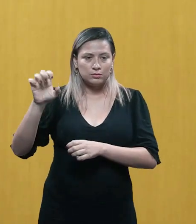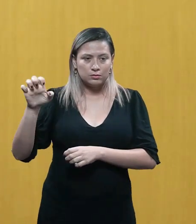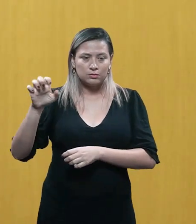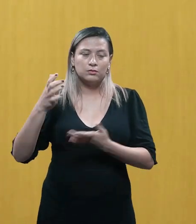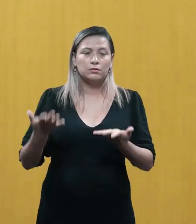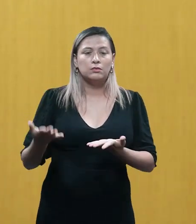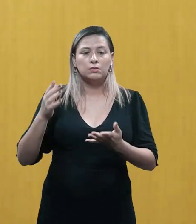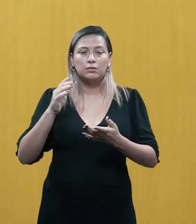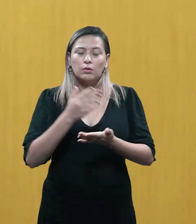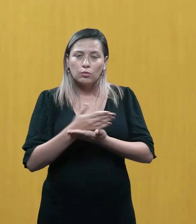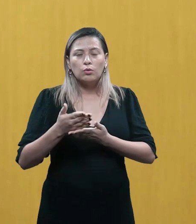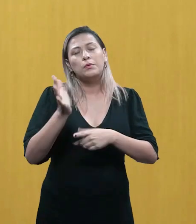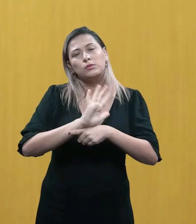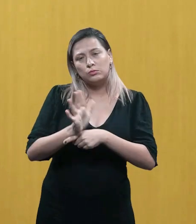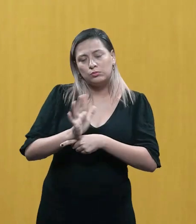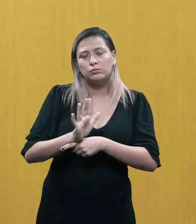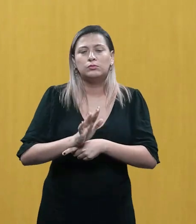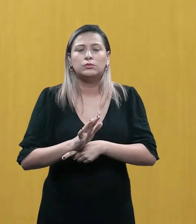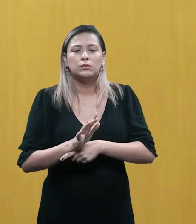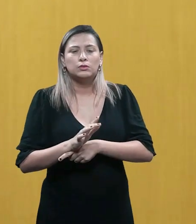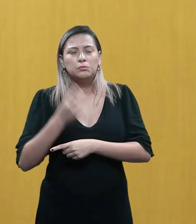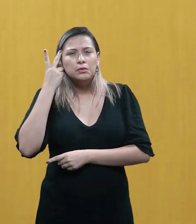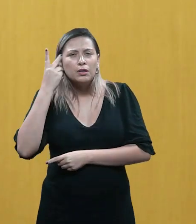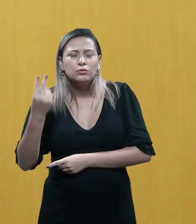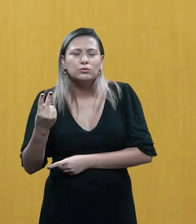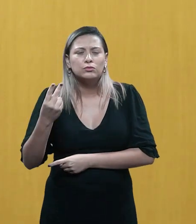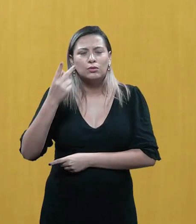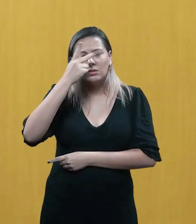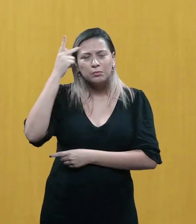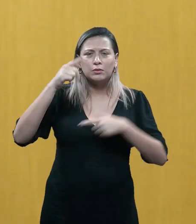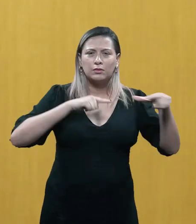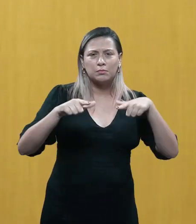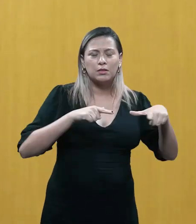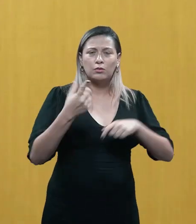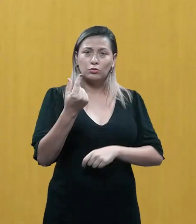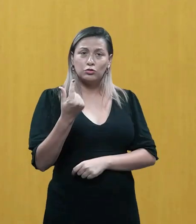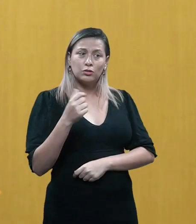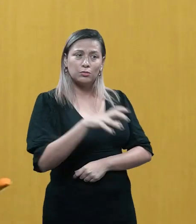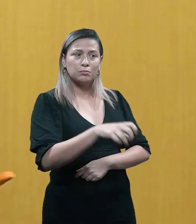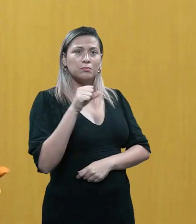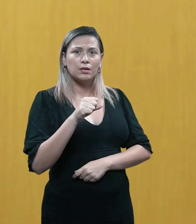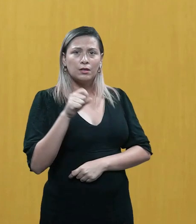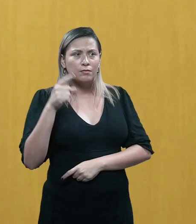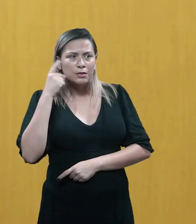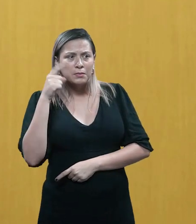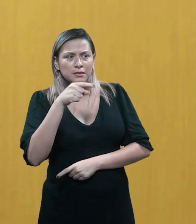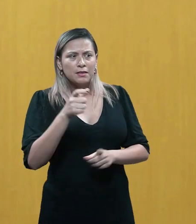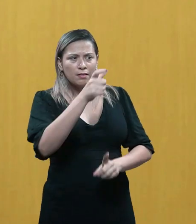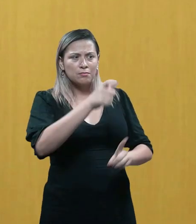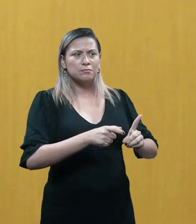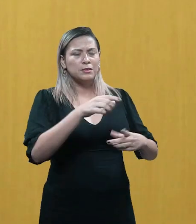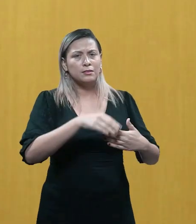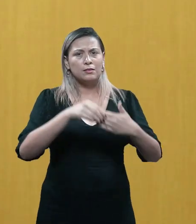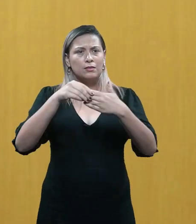a história da funcionária que pega o dinheiro e você acredita que ela é a protagonista da história. Você